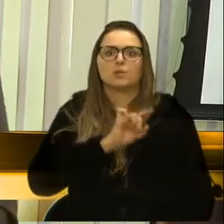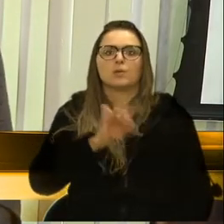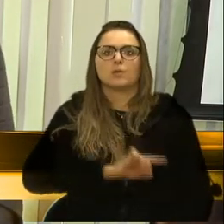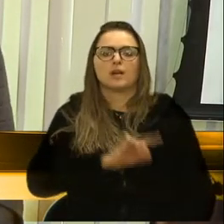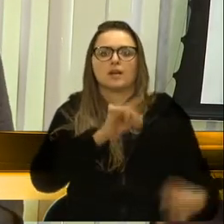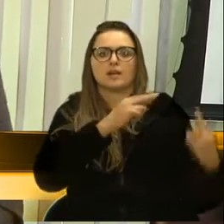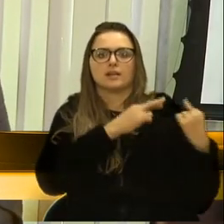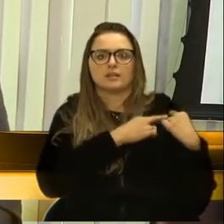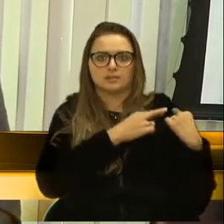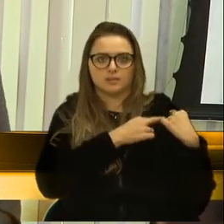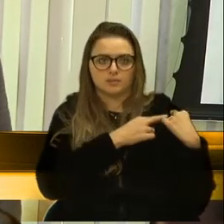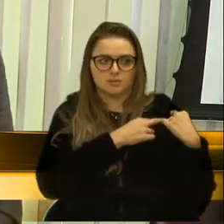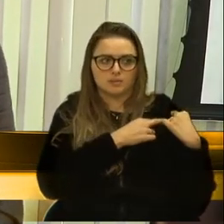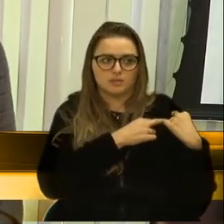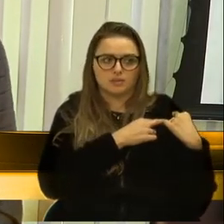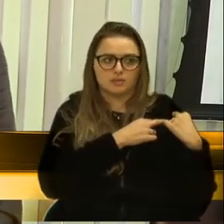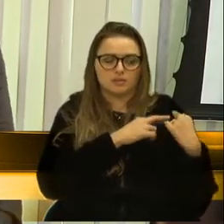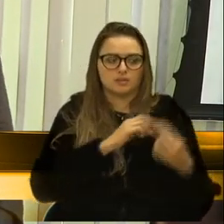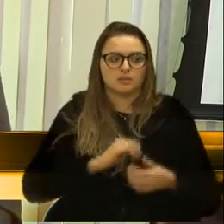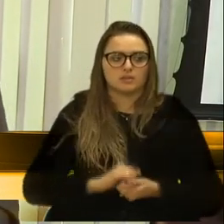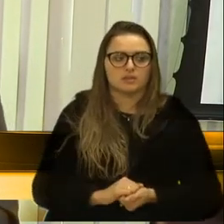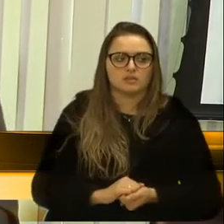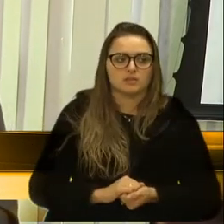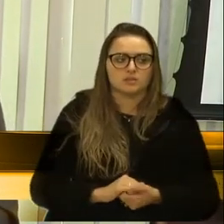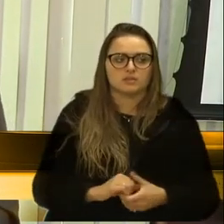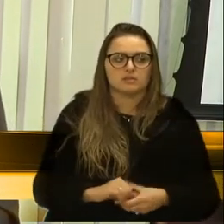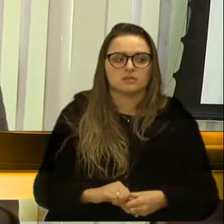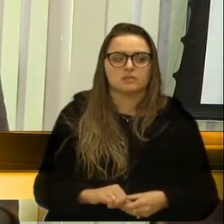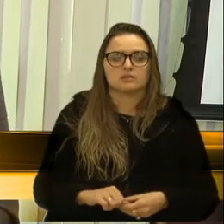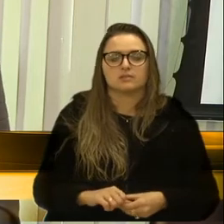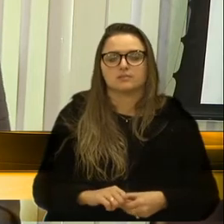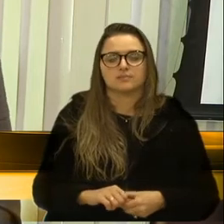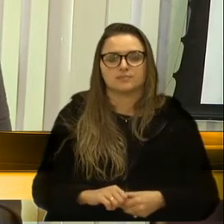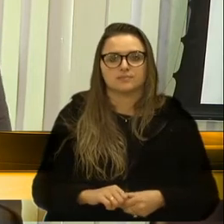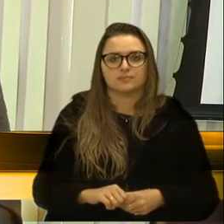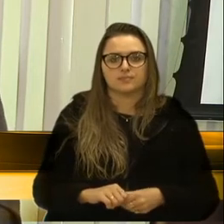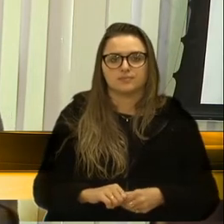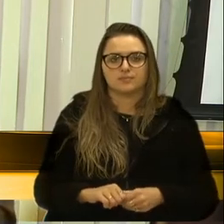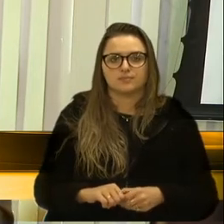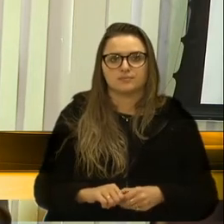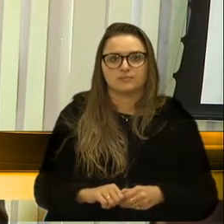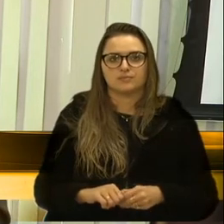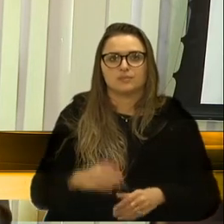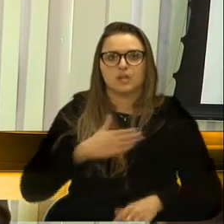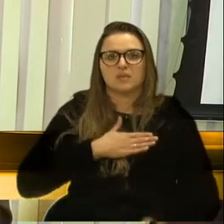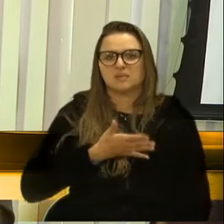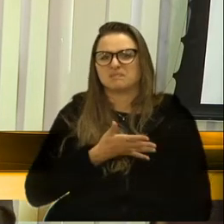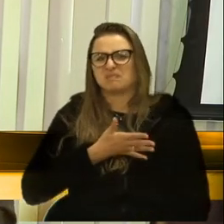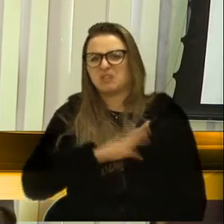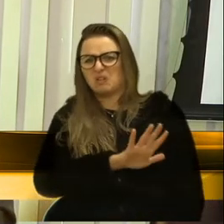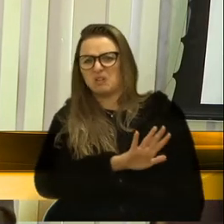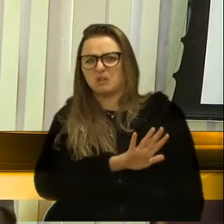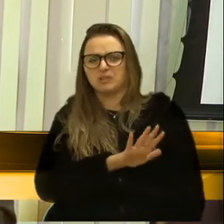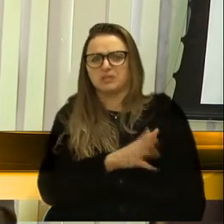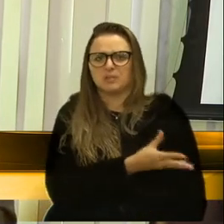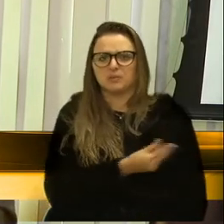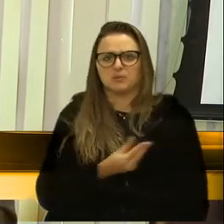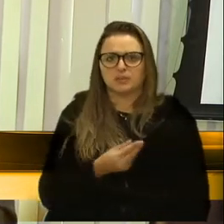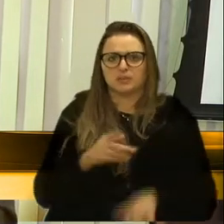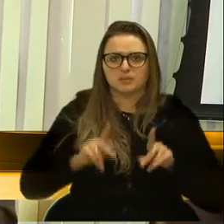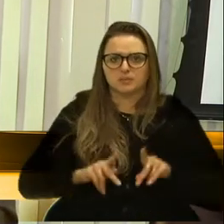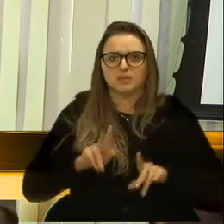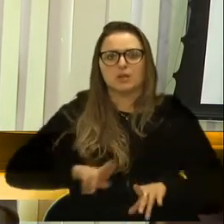fato, tem que fazer. Então, fica aqui o meu repúdio de muitas pessoas usando e sei